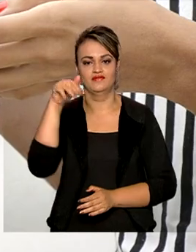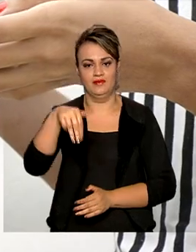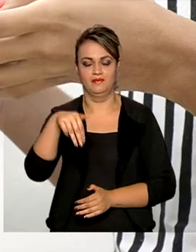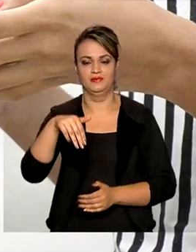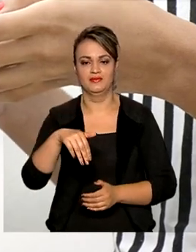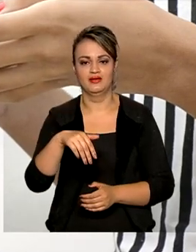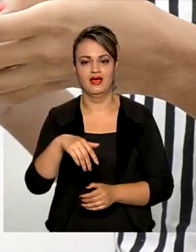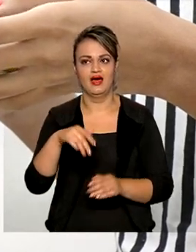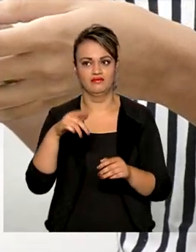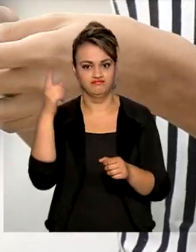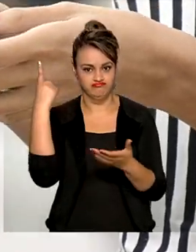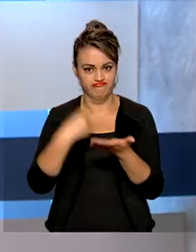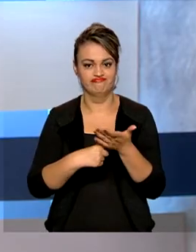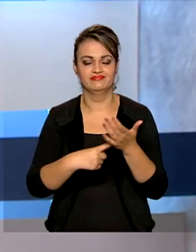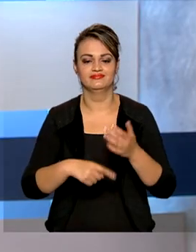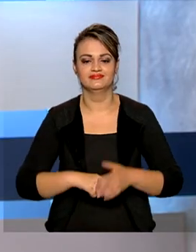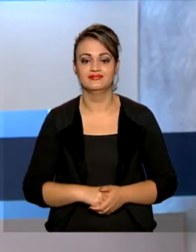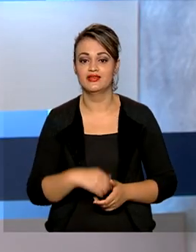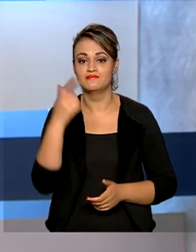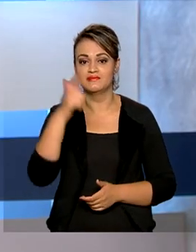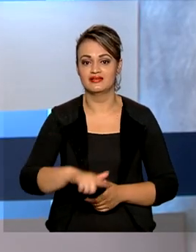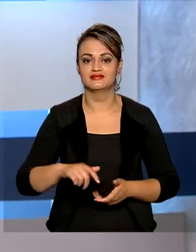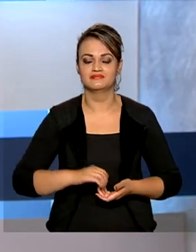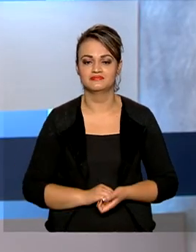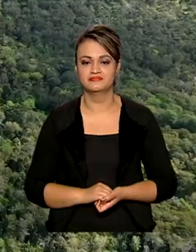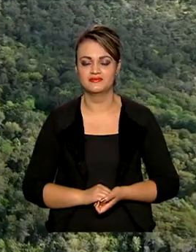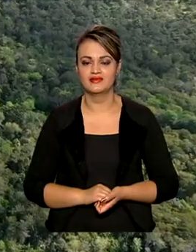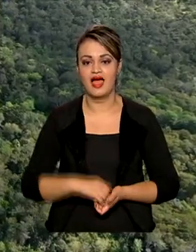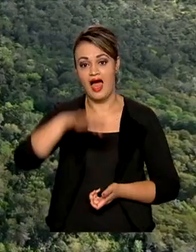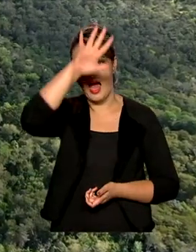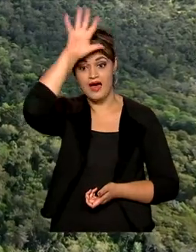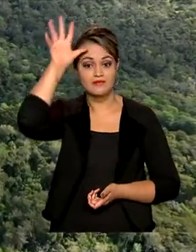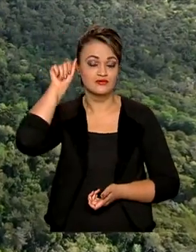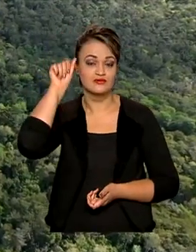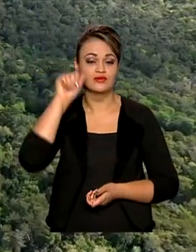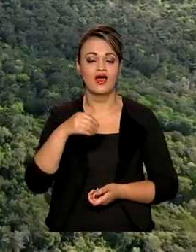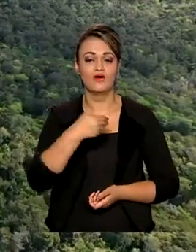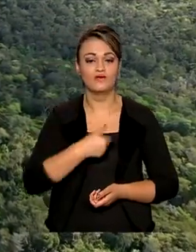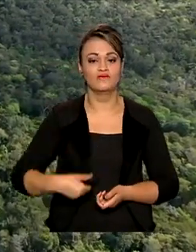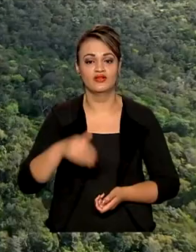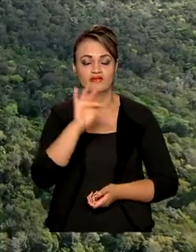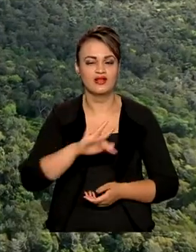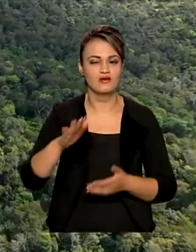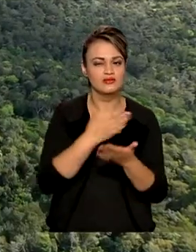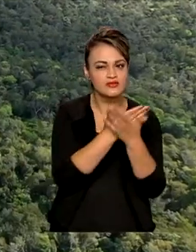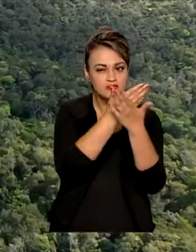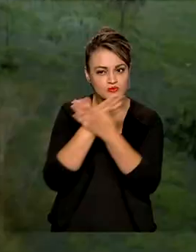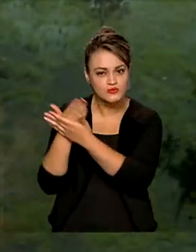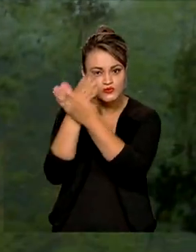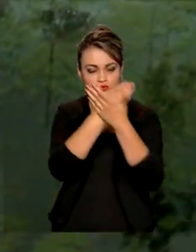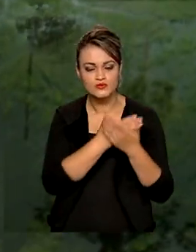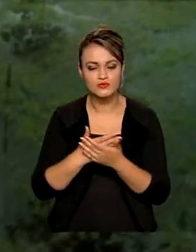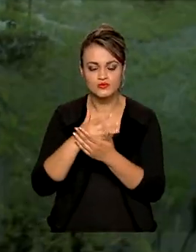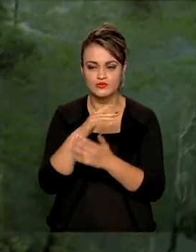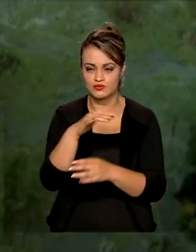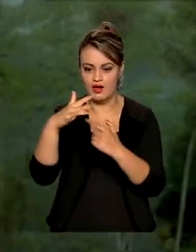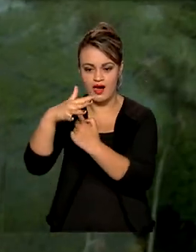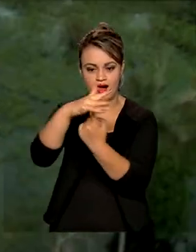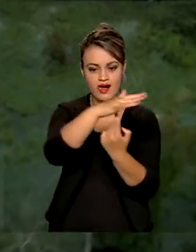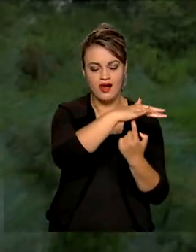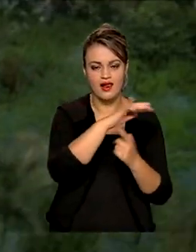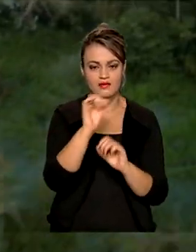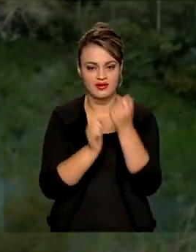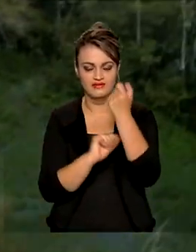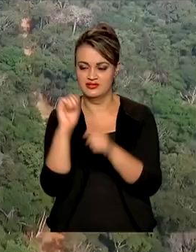rádio FM habilitada. E veja ainda que no Amazonas, o governo federal inicia estudos de concessão de florestas para promover a